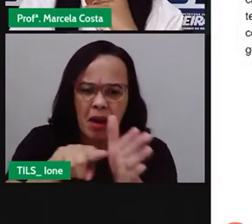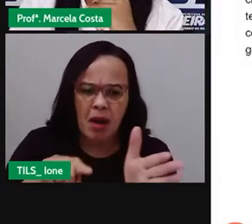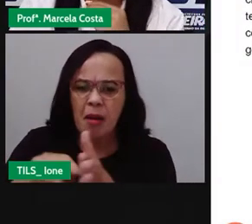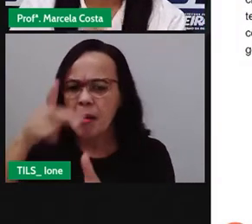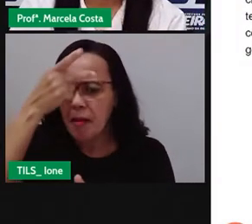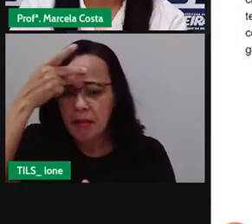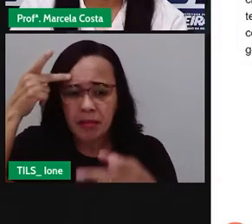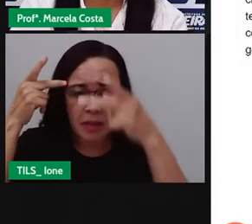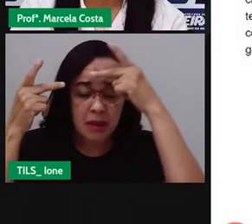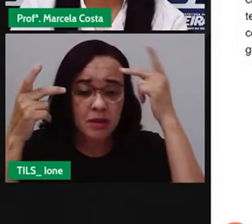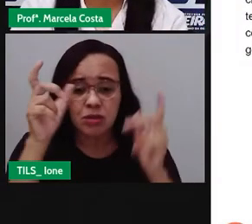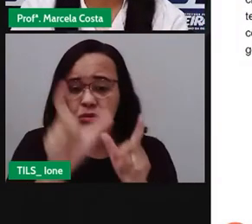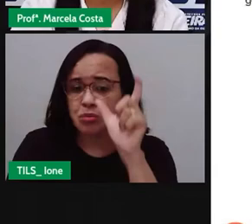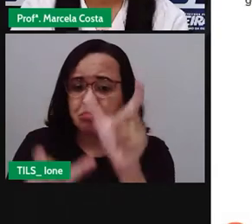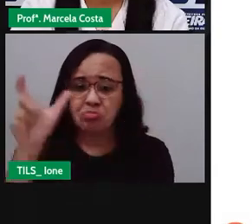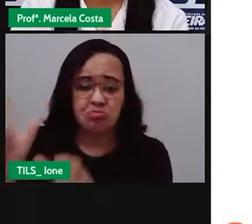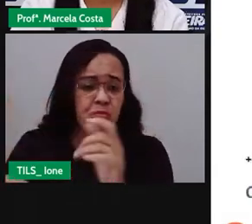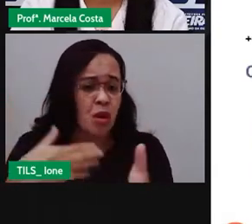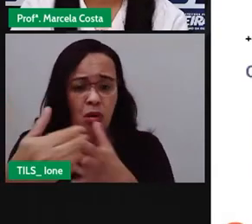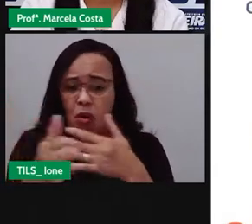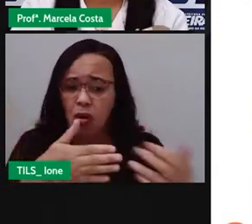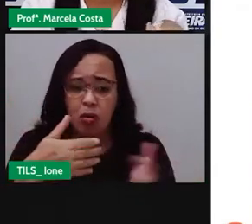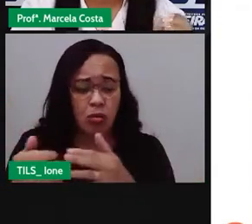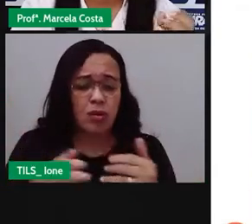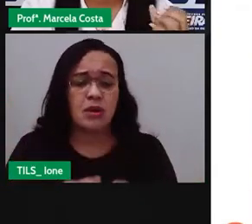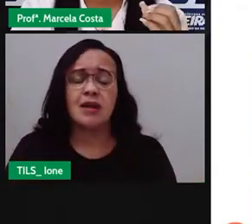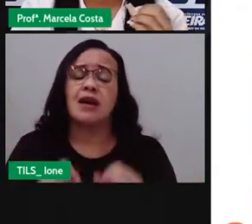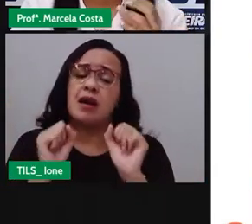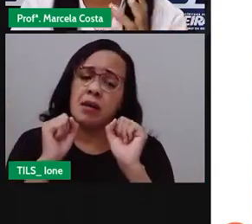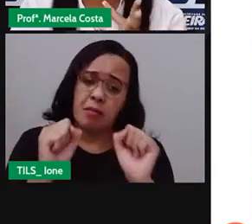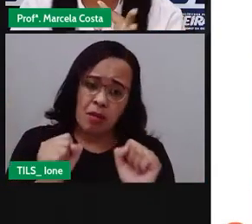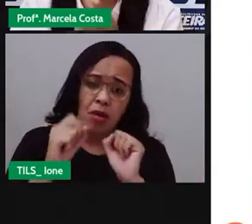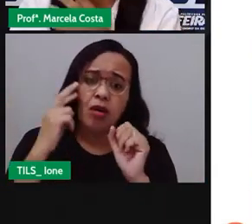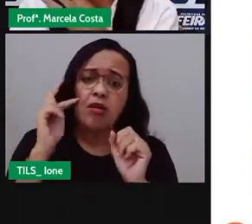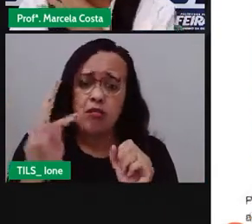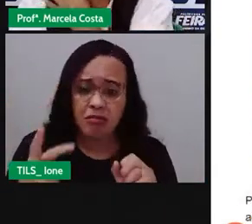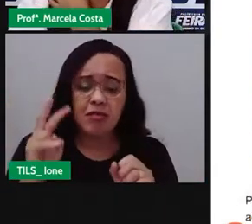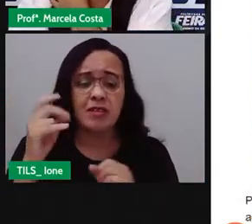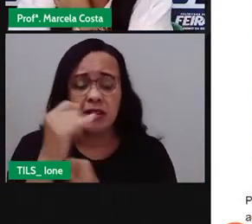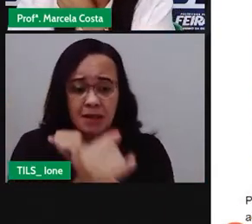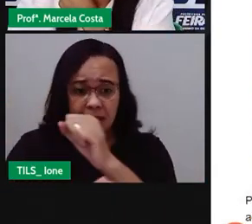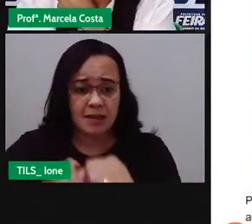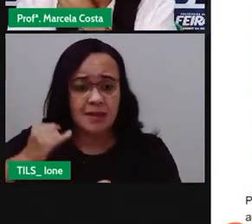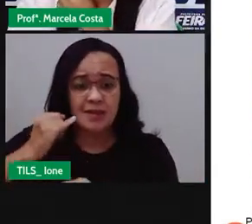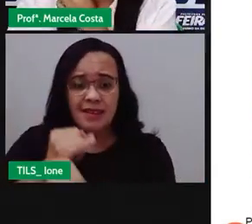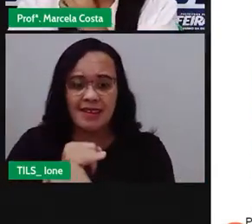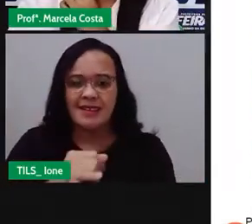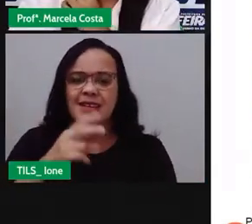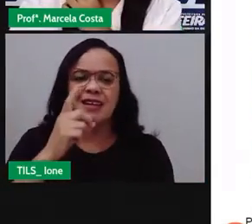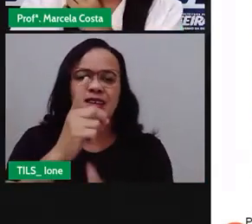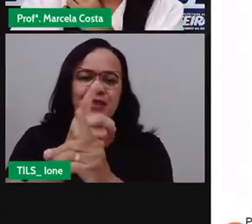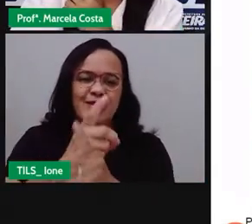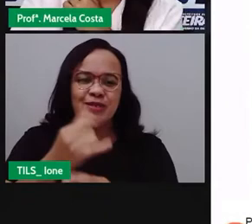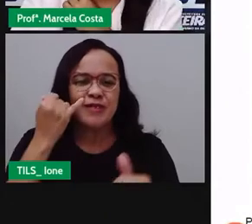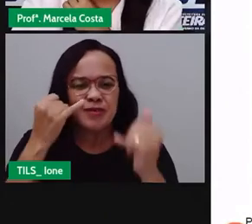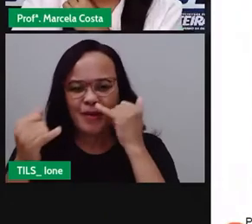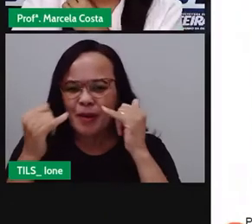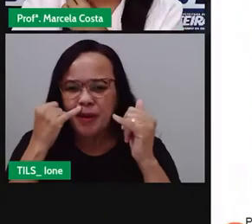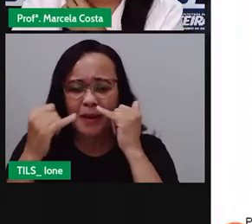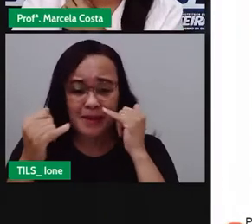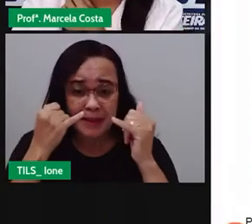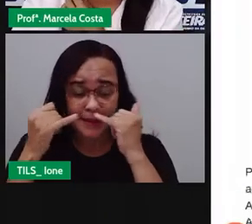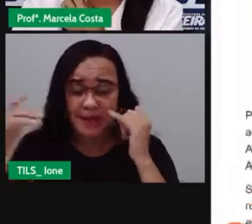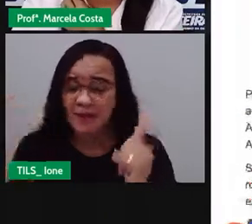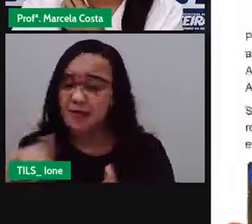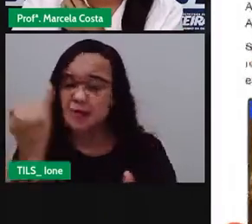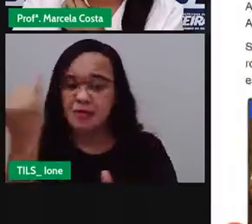possa acessar esse guia turístico e já ter algumas informações sobre o município. E aí traz como chegar